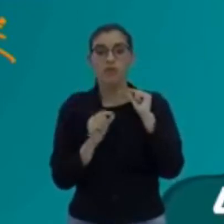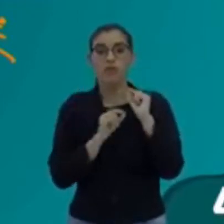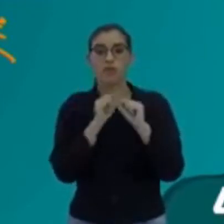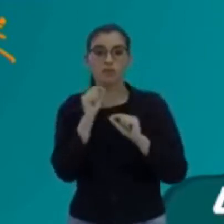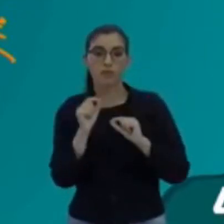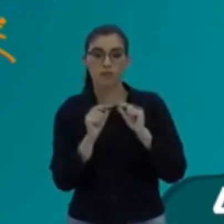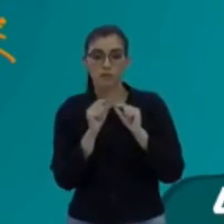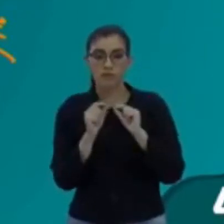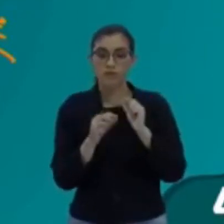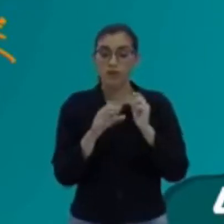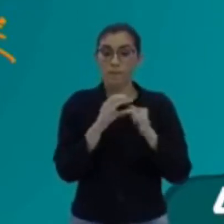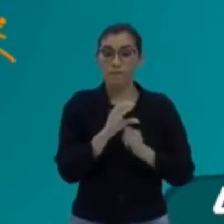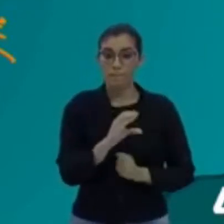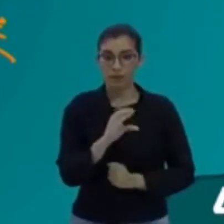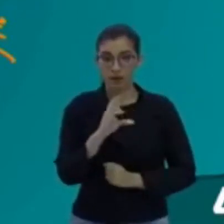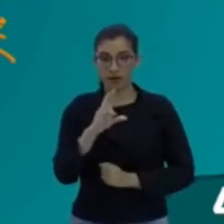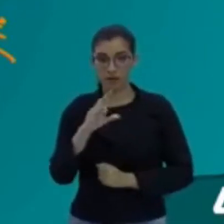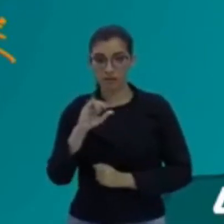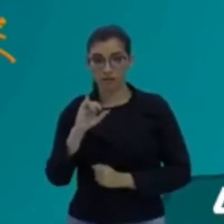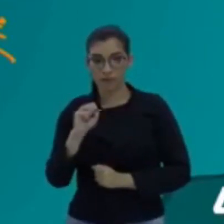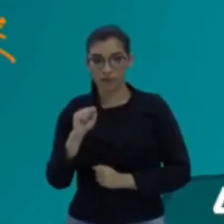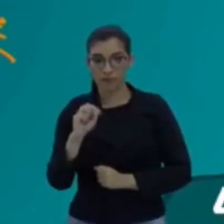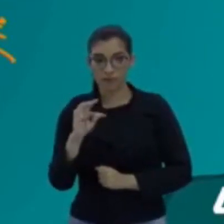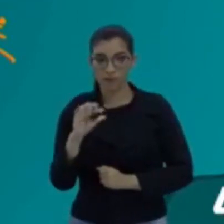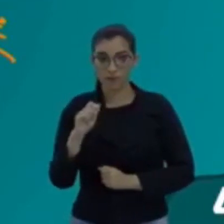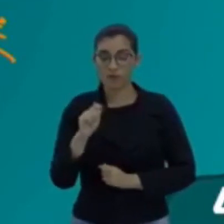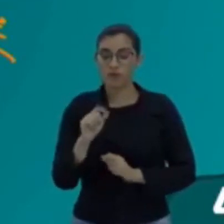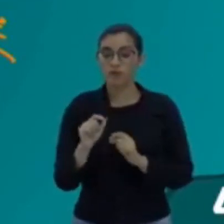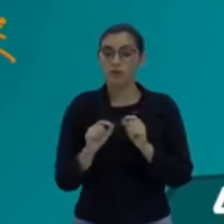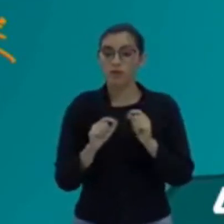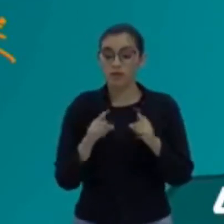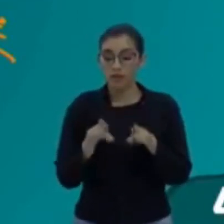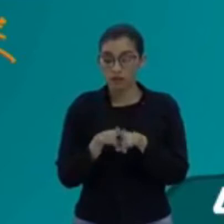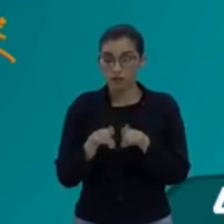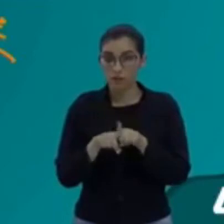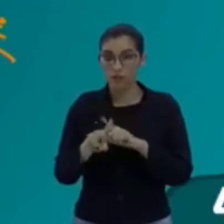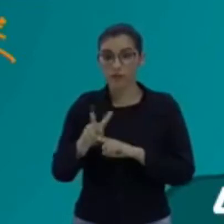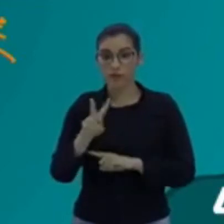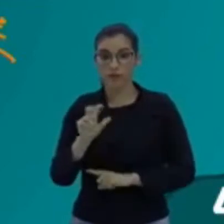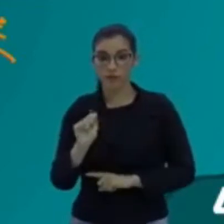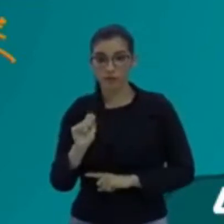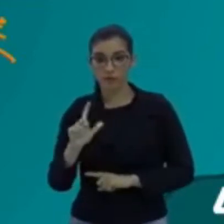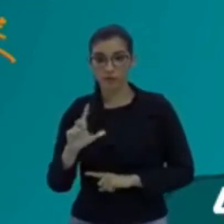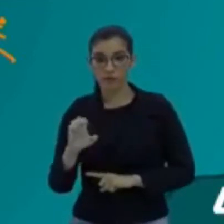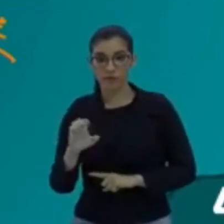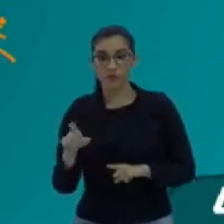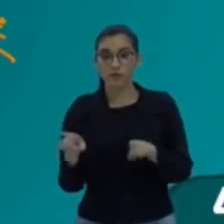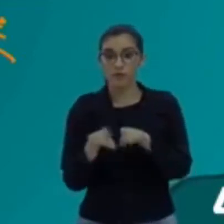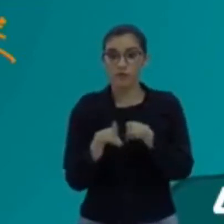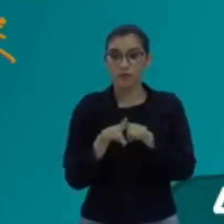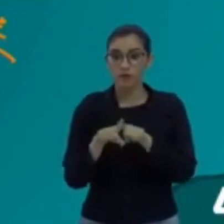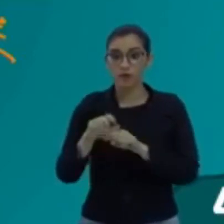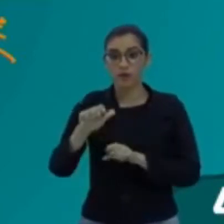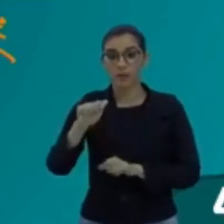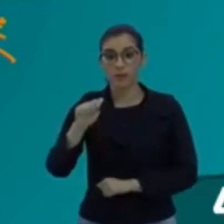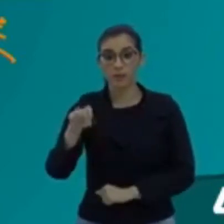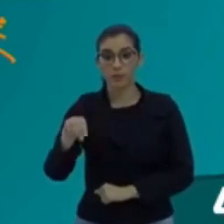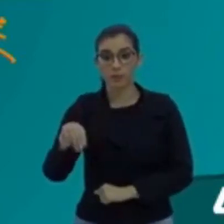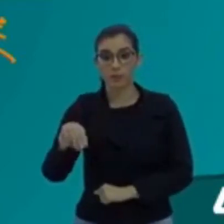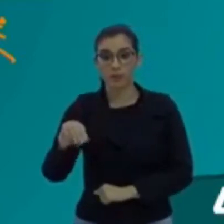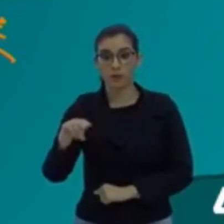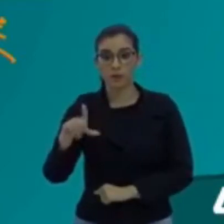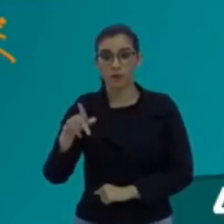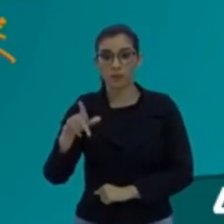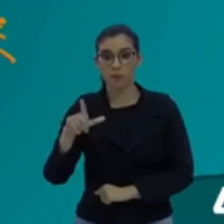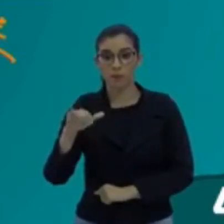vale, e eu tenho uma amplitude. Mas eu tenho outros elementos. Eu tenho outros elementos que são